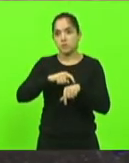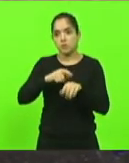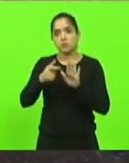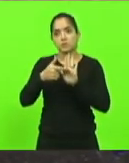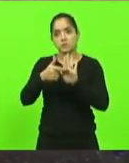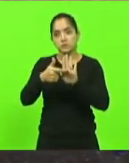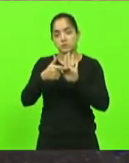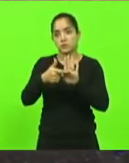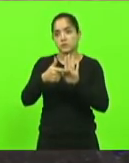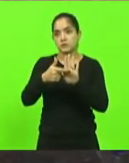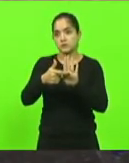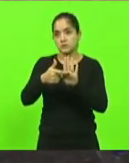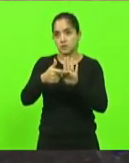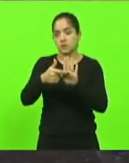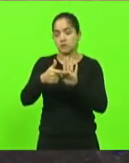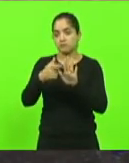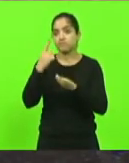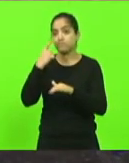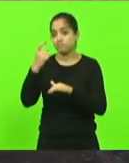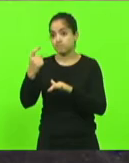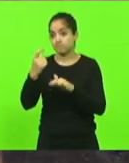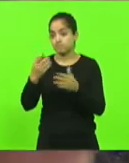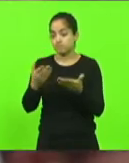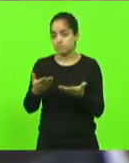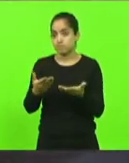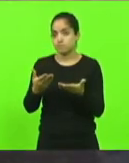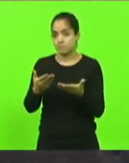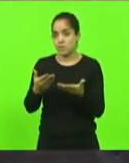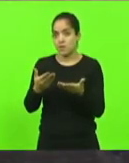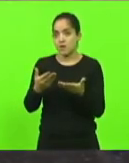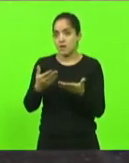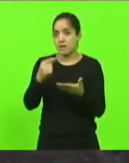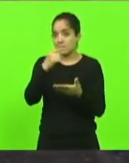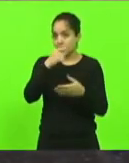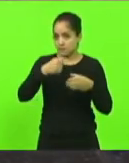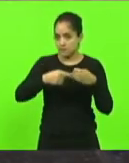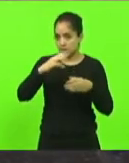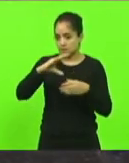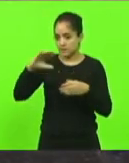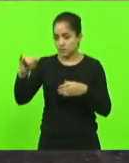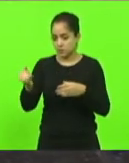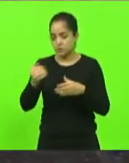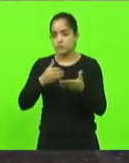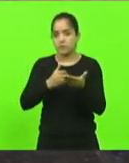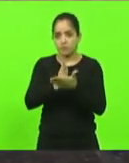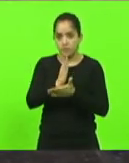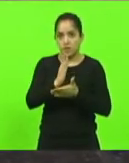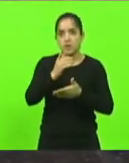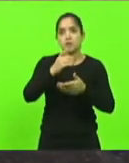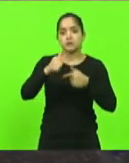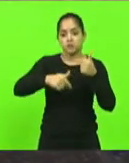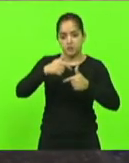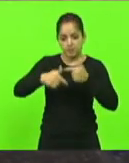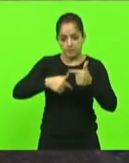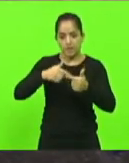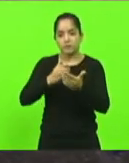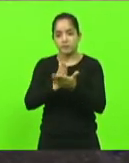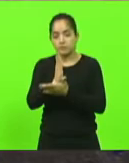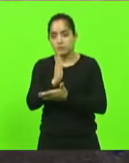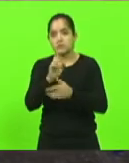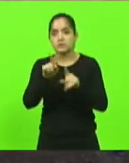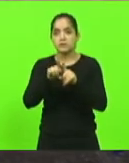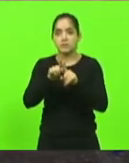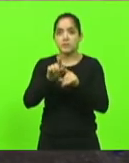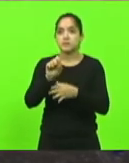ali do nosso interesse, tendo em vista que na CCJ foi aprovado, na Comissão de Trabalho foi aprovado, na Comissão de Segurança